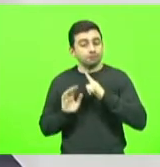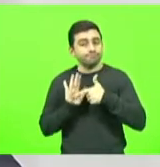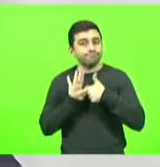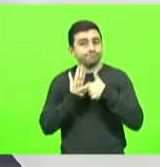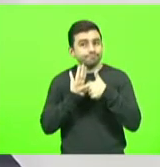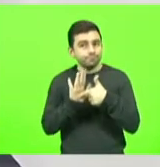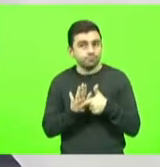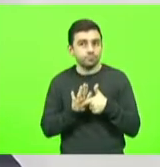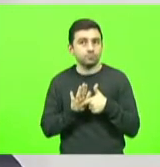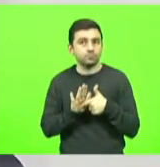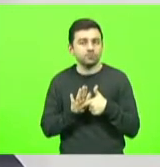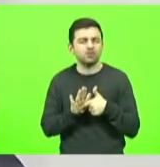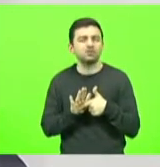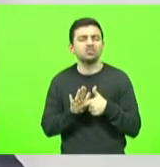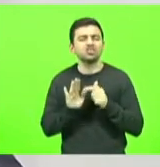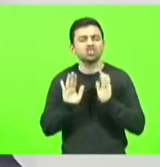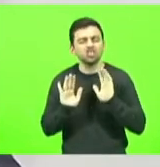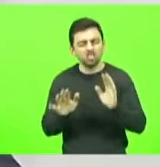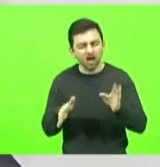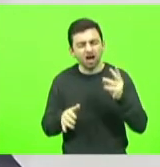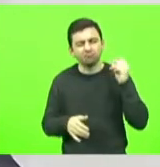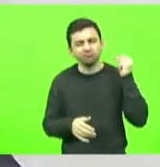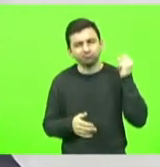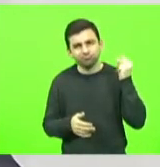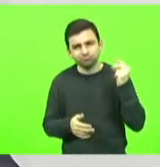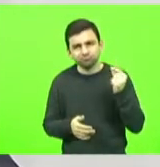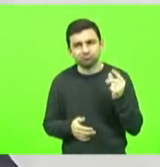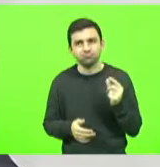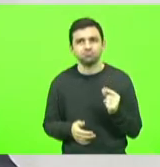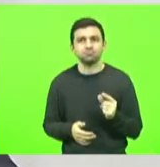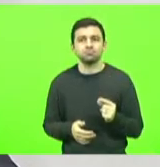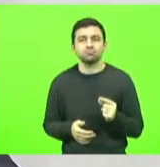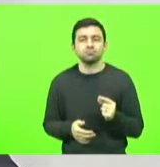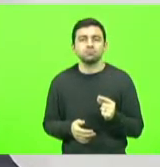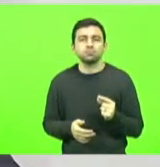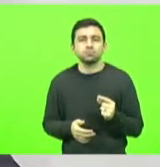e isso já é de longa data, é exatamente